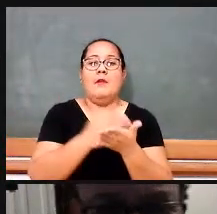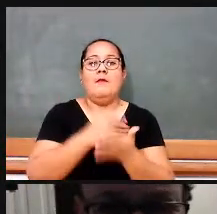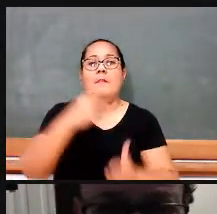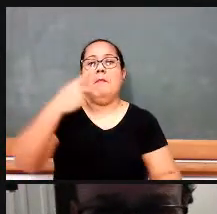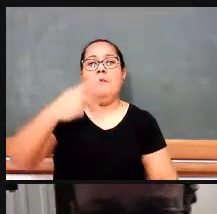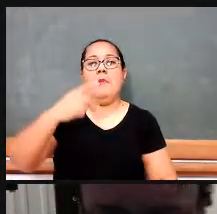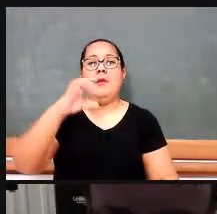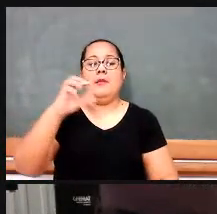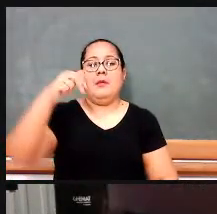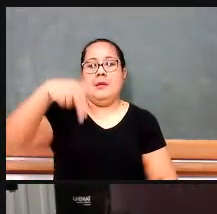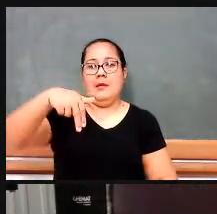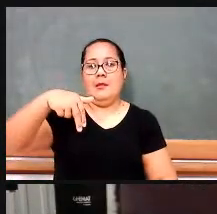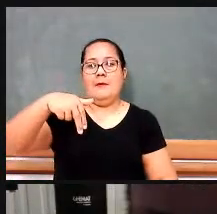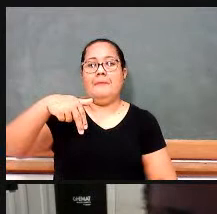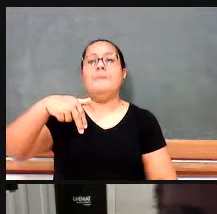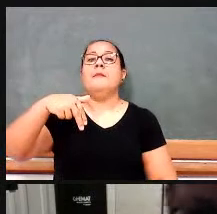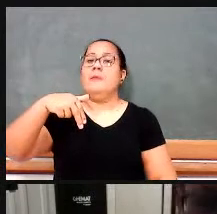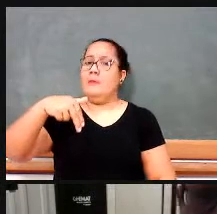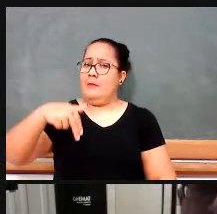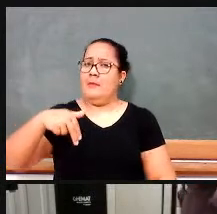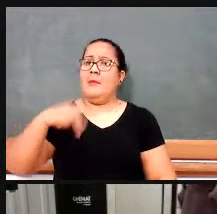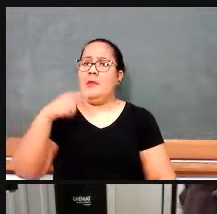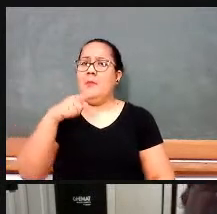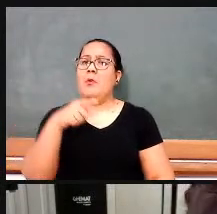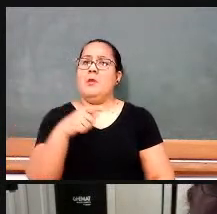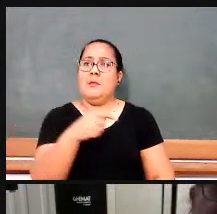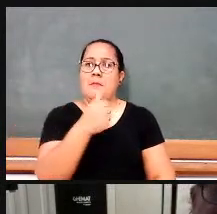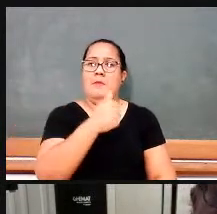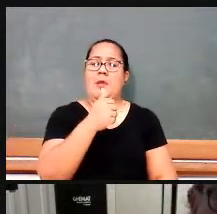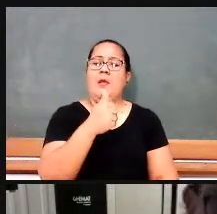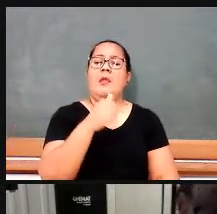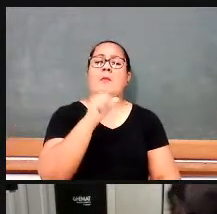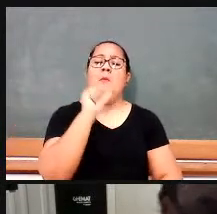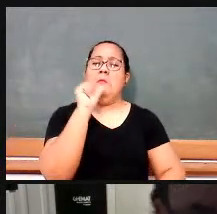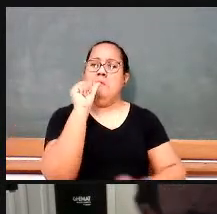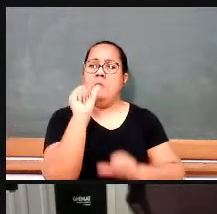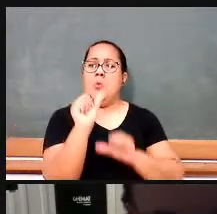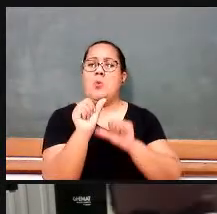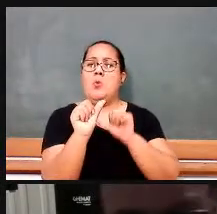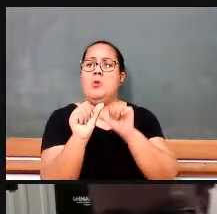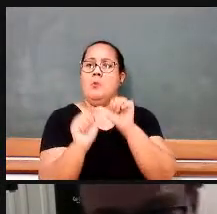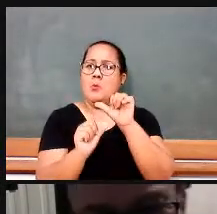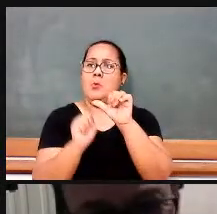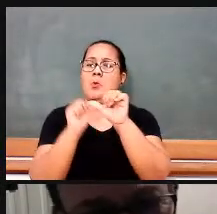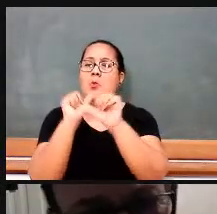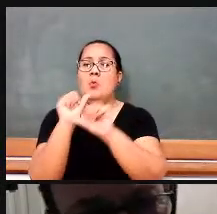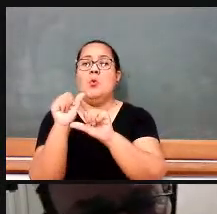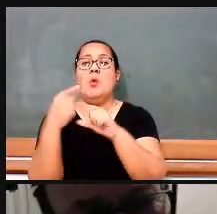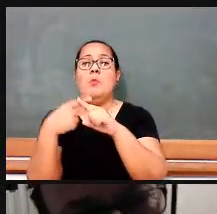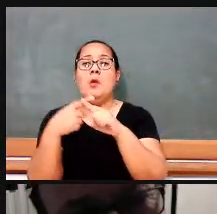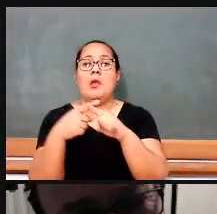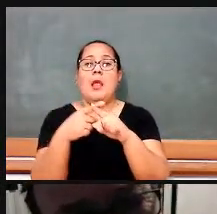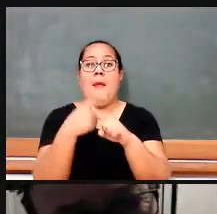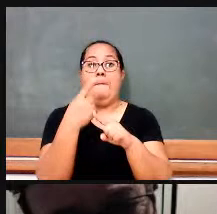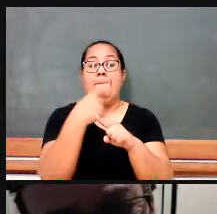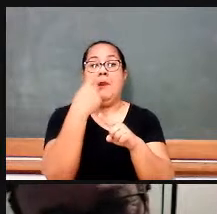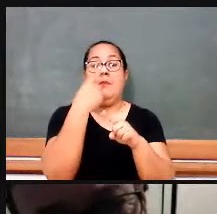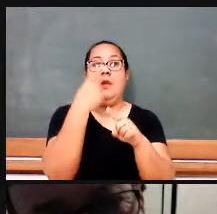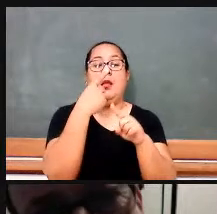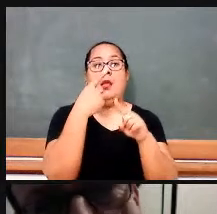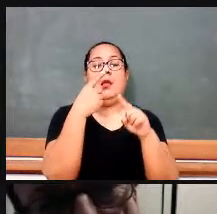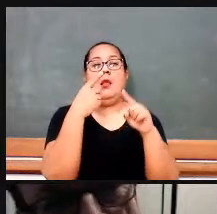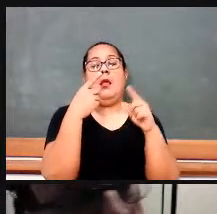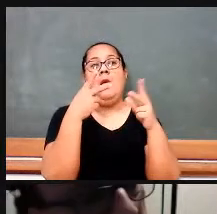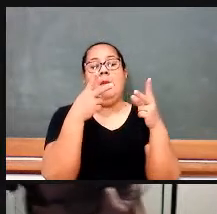nascer de uma ideia original que depois muda, PCN que vão nascer de uma perspectiva trazida pela